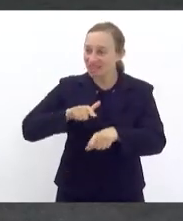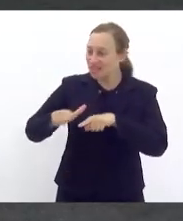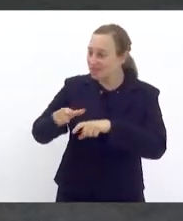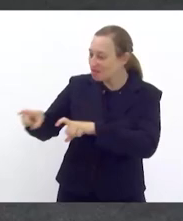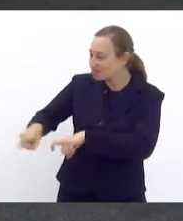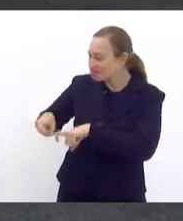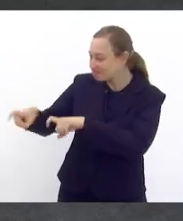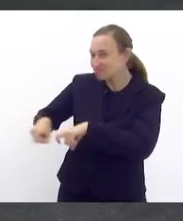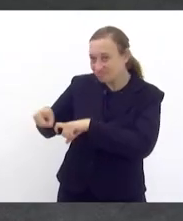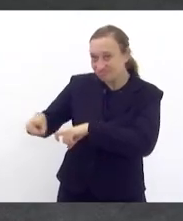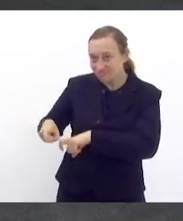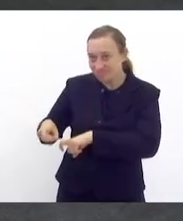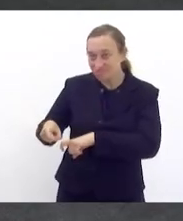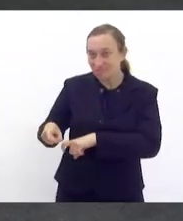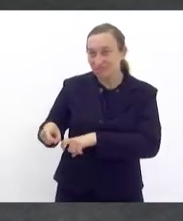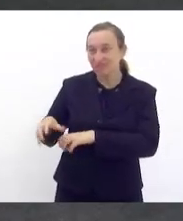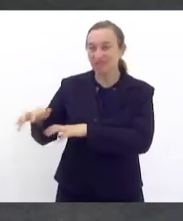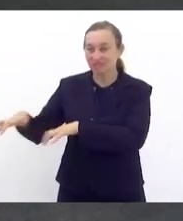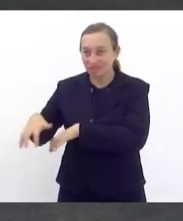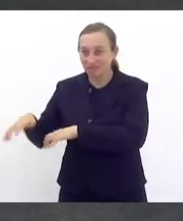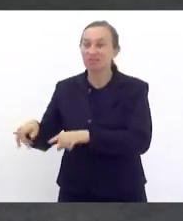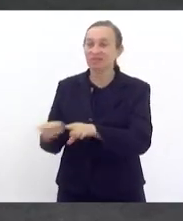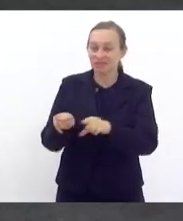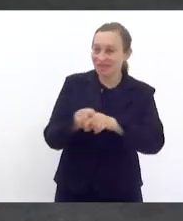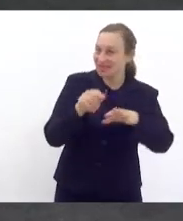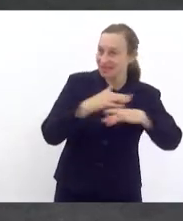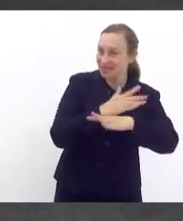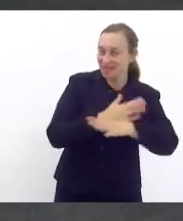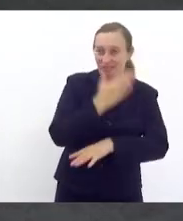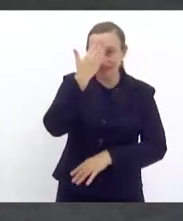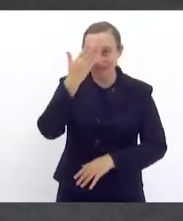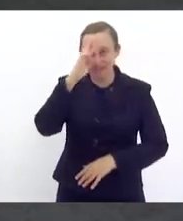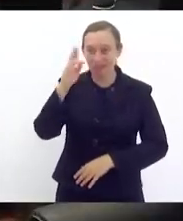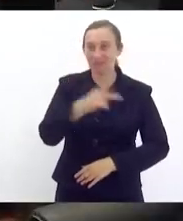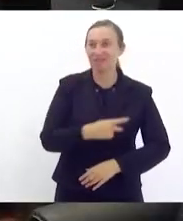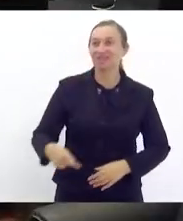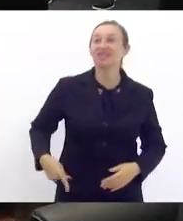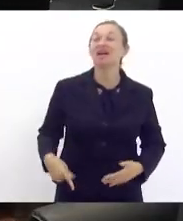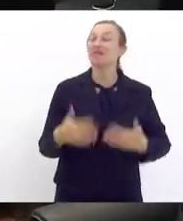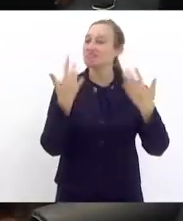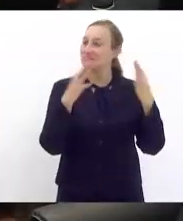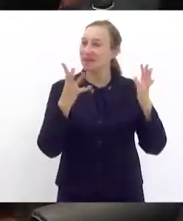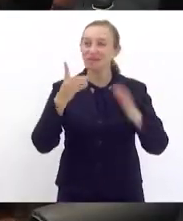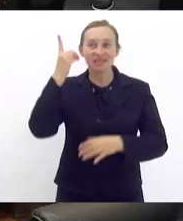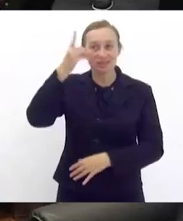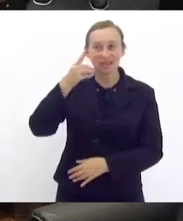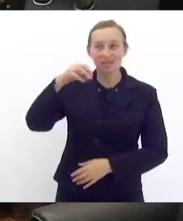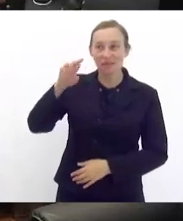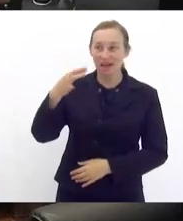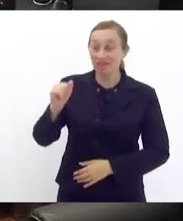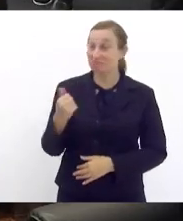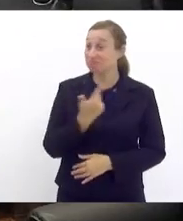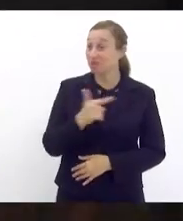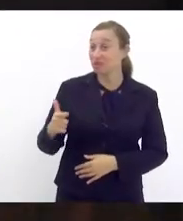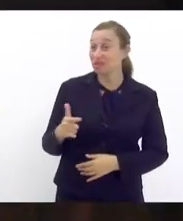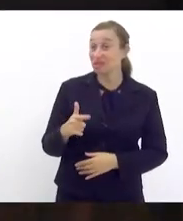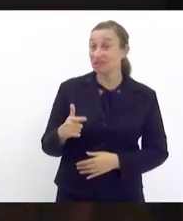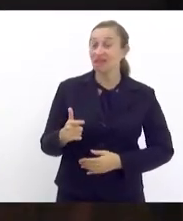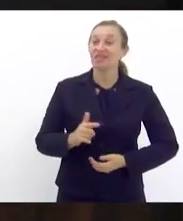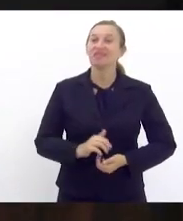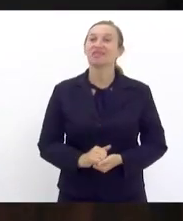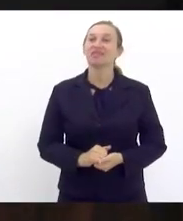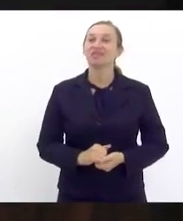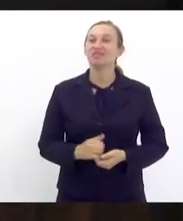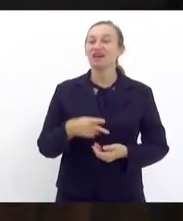agricultura, tanto no campo como na cidade. Obrigada, presidenta. Parabéns, deputada Marina. Não havendo mais